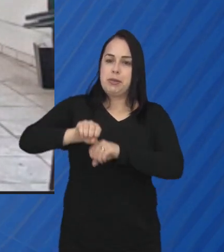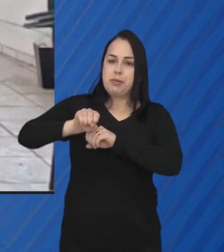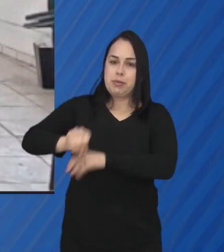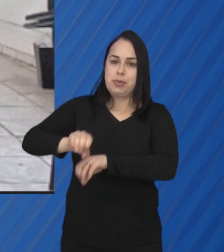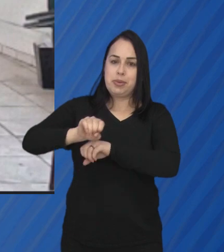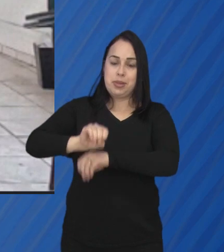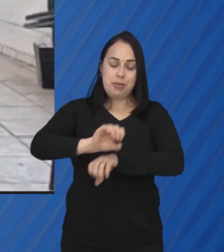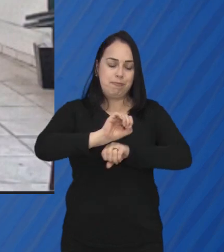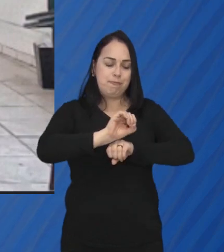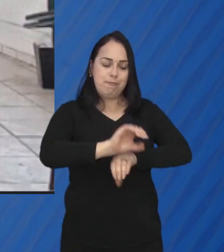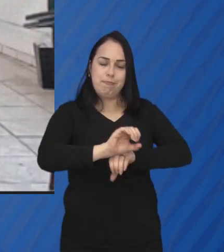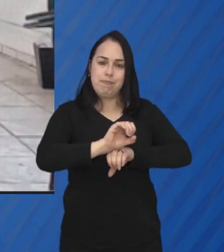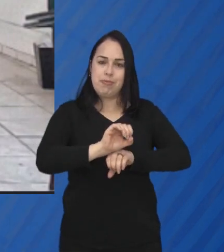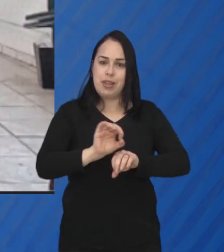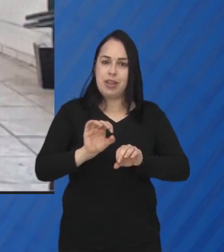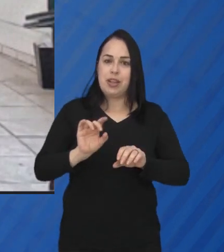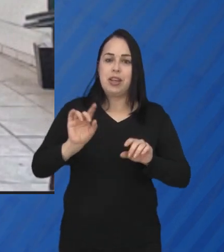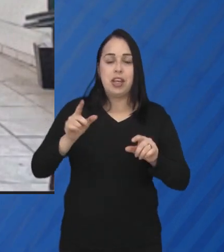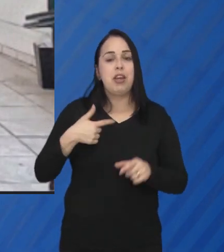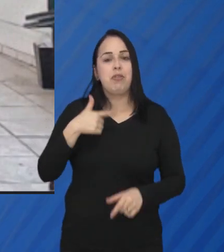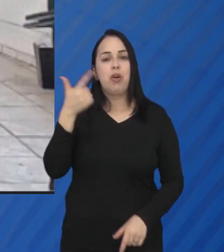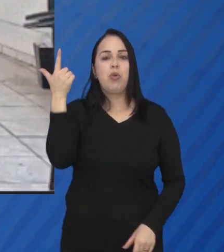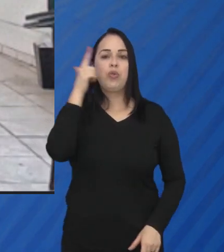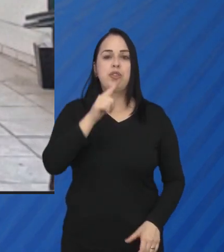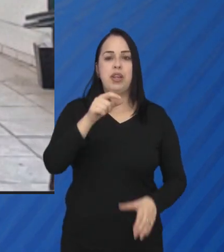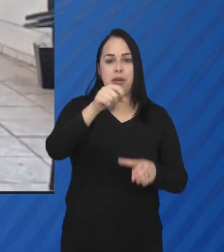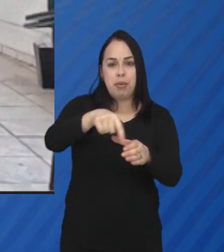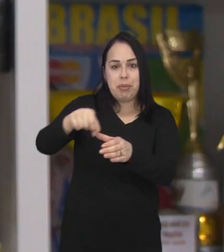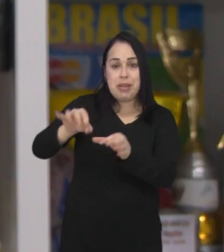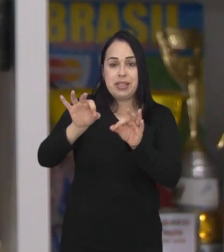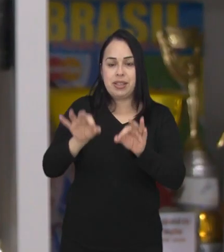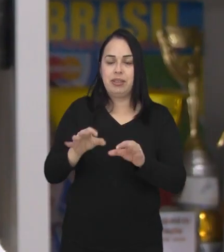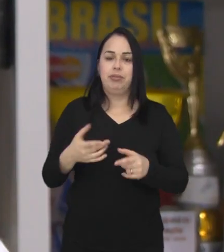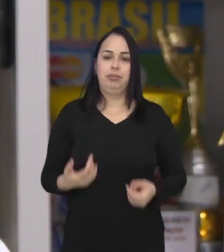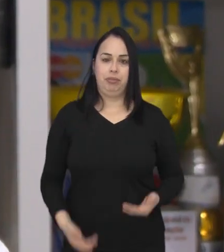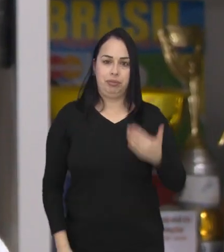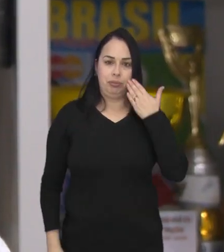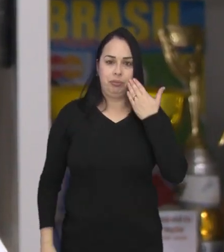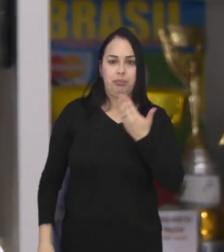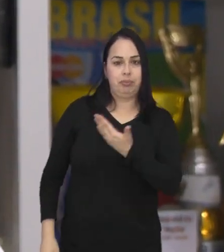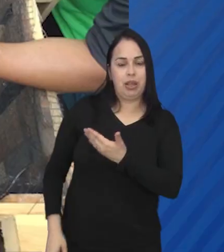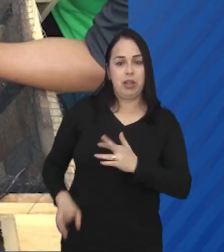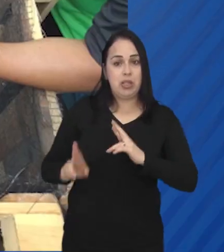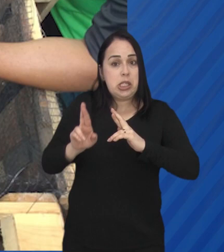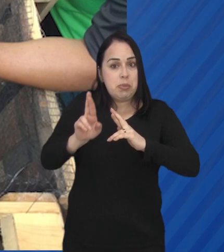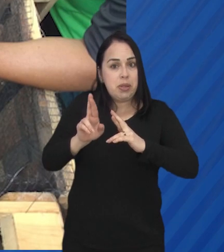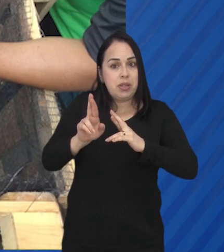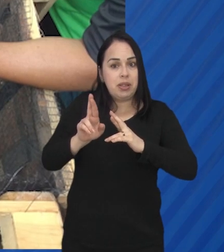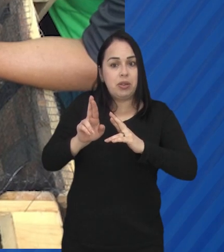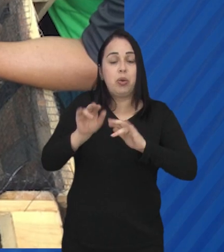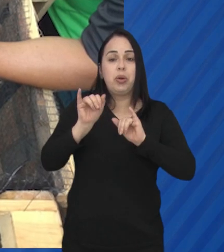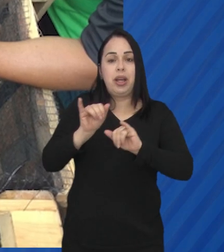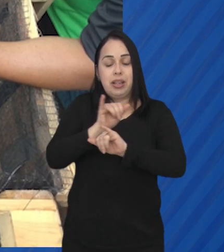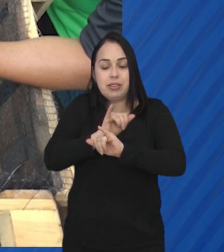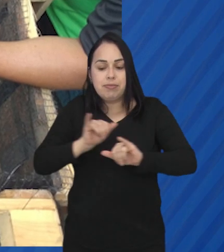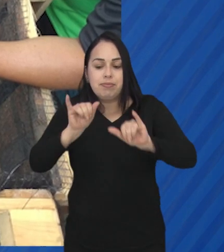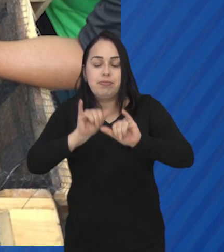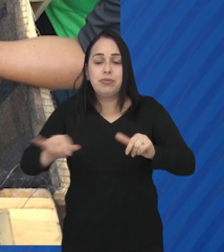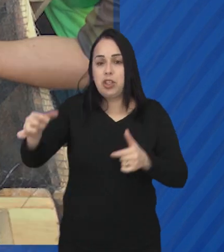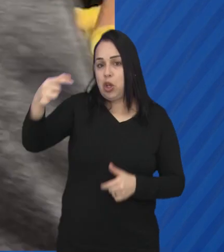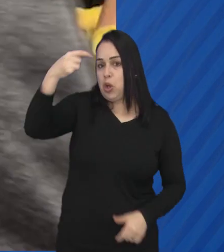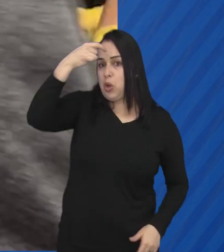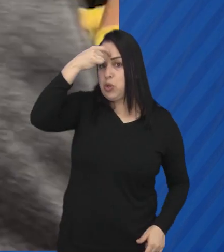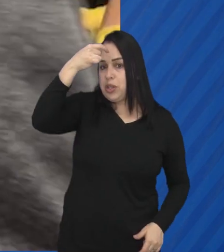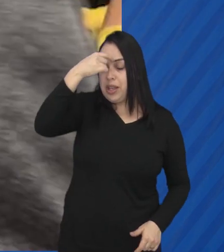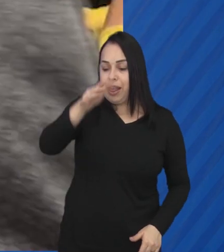insistentemente, para que haja uma perfeita coleta seletiva. A expectativa do vereador Marcão é que, a partir de campanhas e a